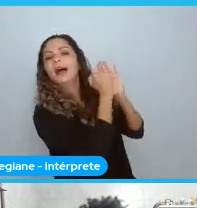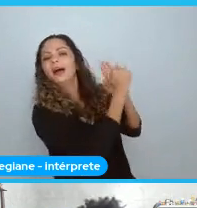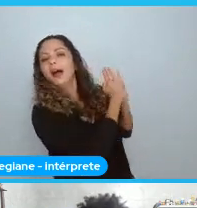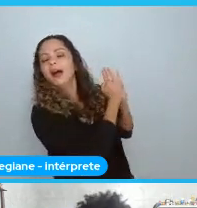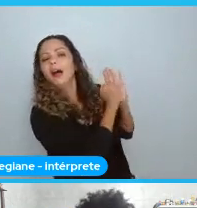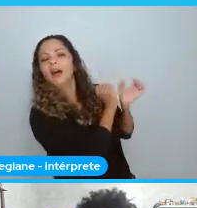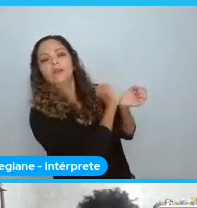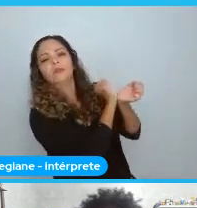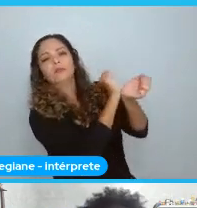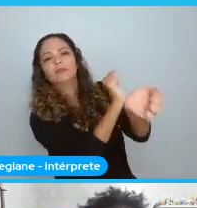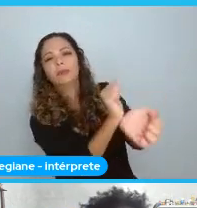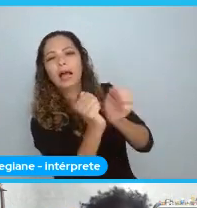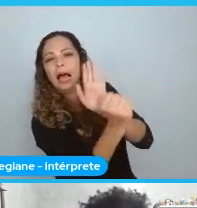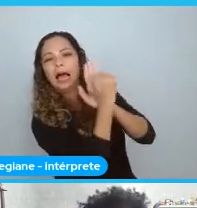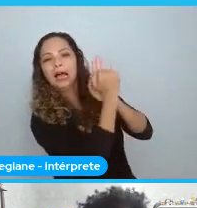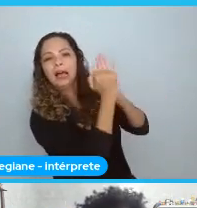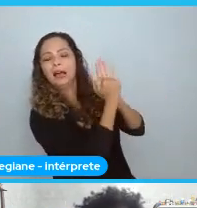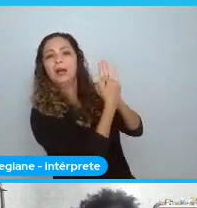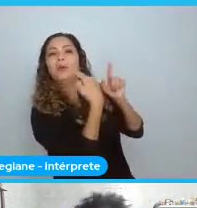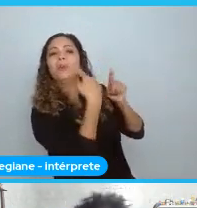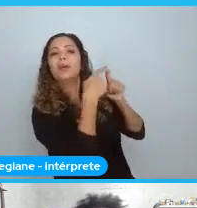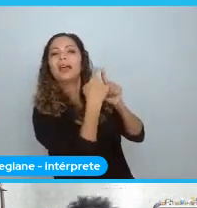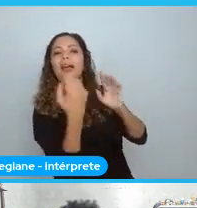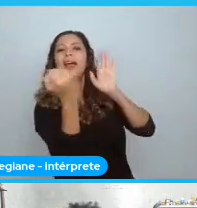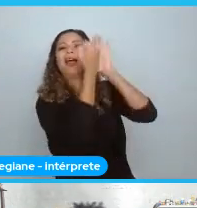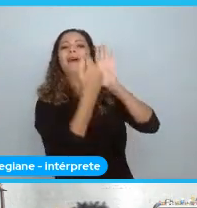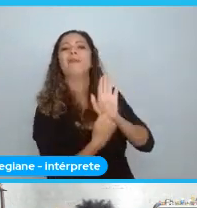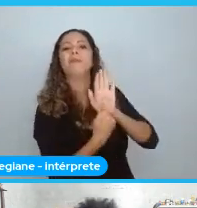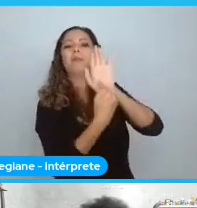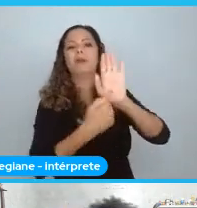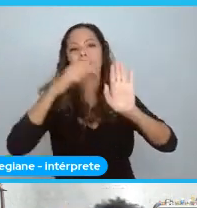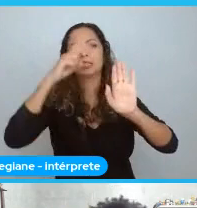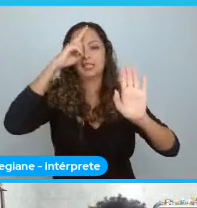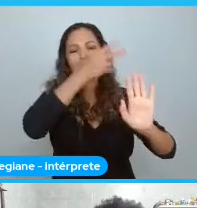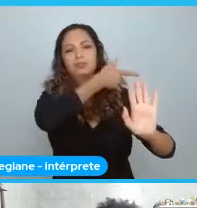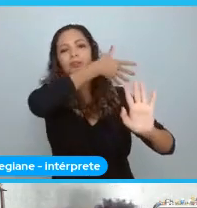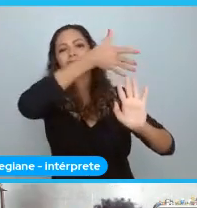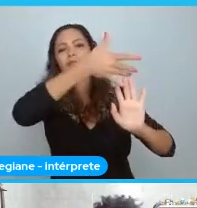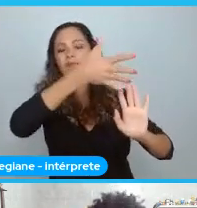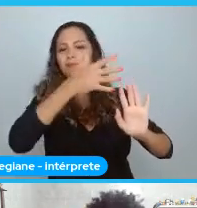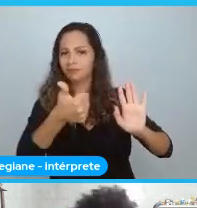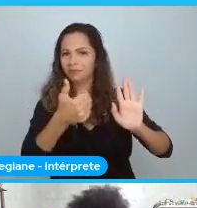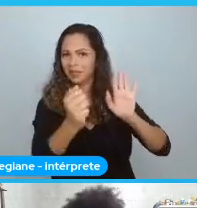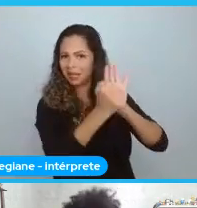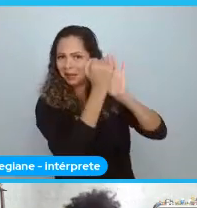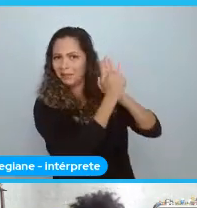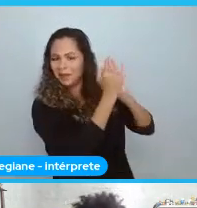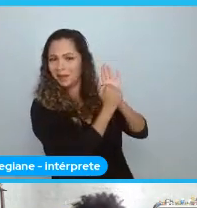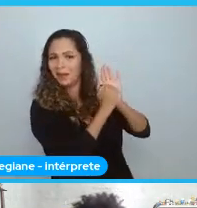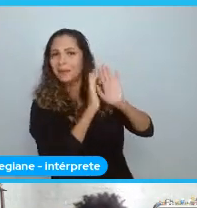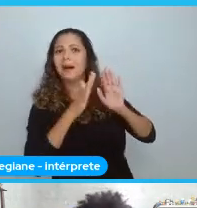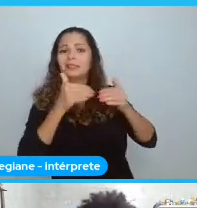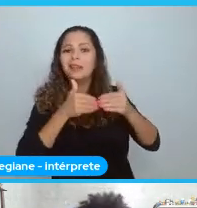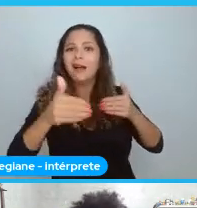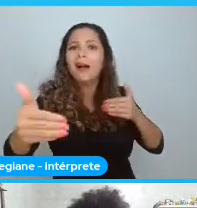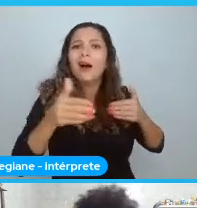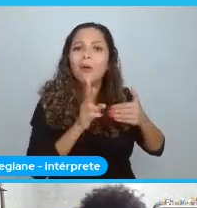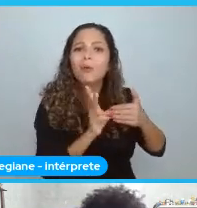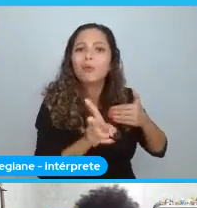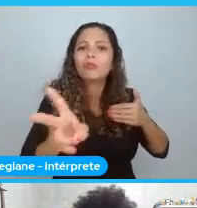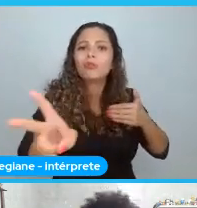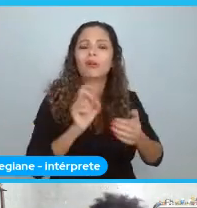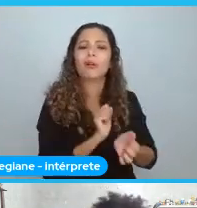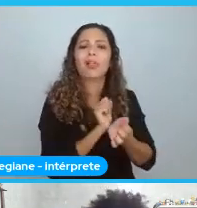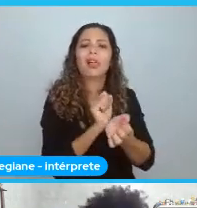Não ficar marcado. Na história. Mas aí. Ok. Se ele apaga isso. Mas as ações. Ainda continuam. E aí. As pessoas